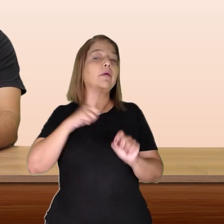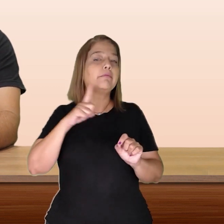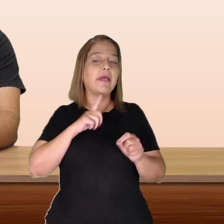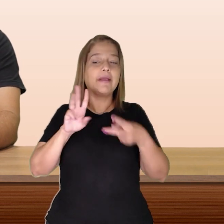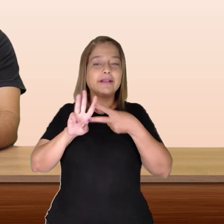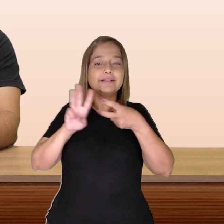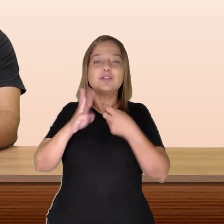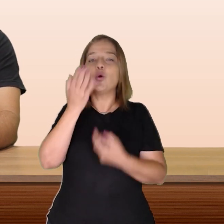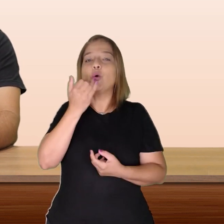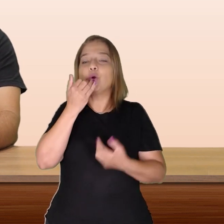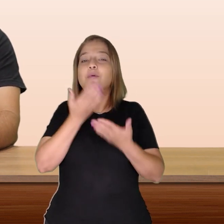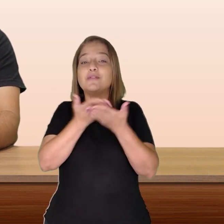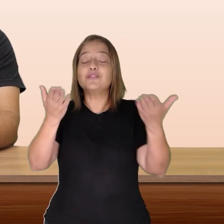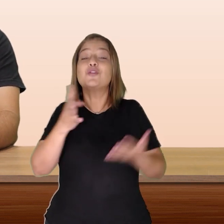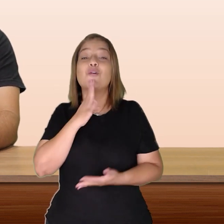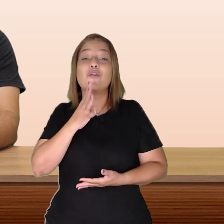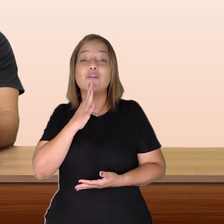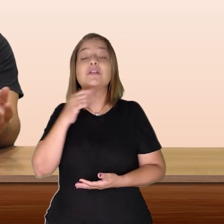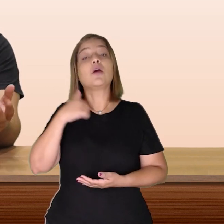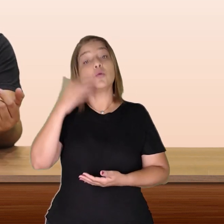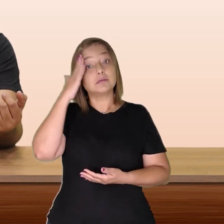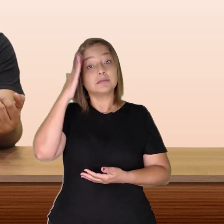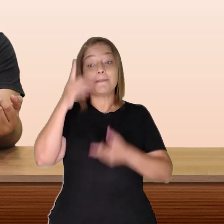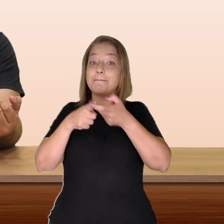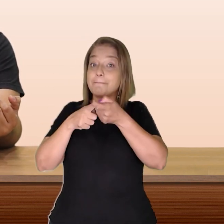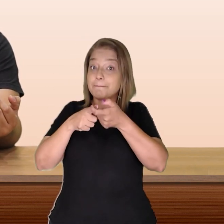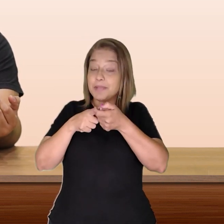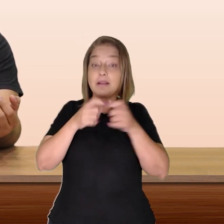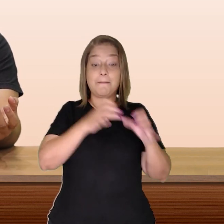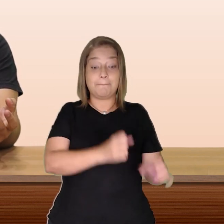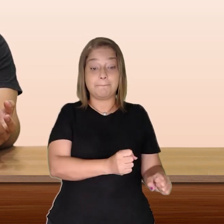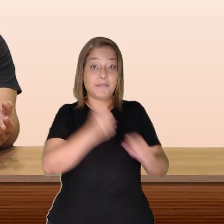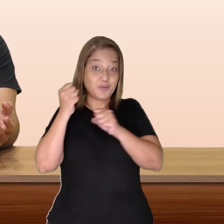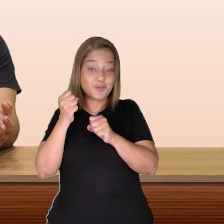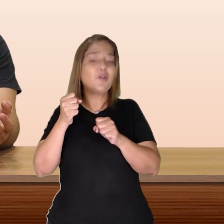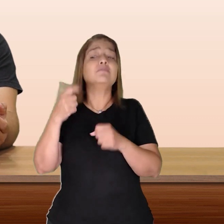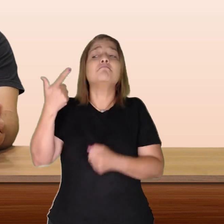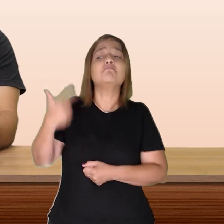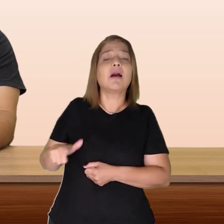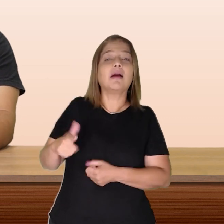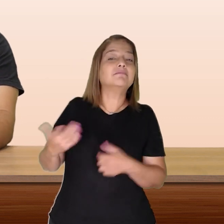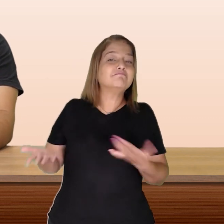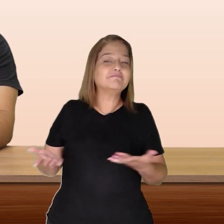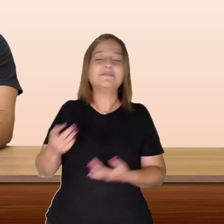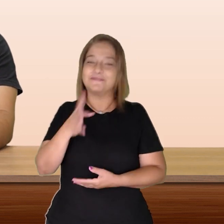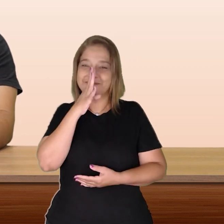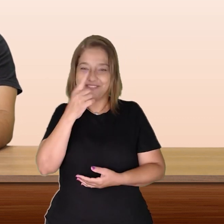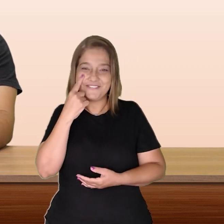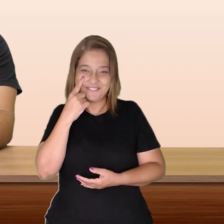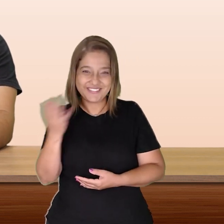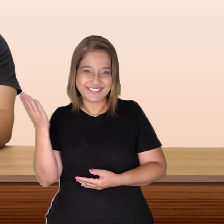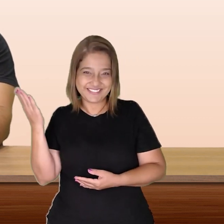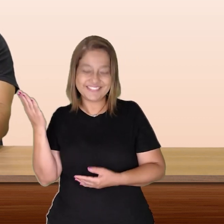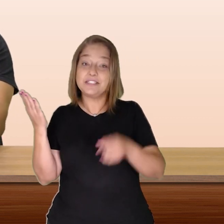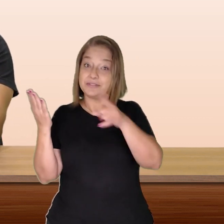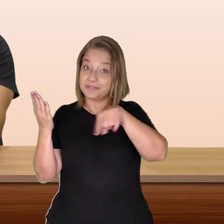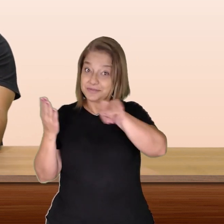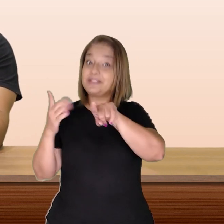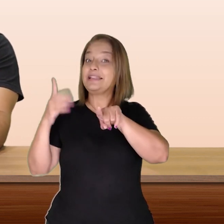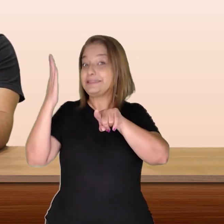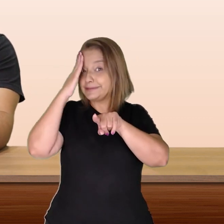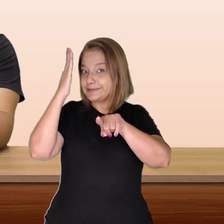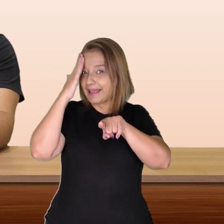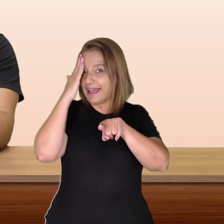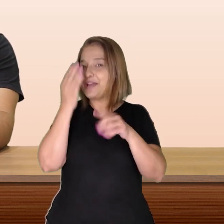alimentos são de origem indígena? Quais vocês conhecem? Eu sei do milho, da mandioca e o que mais? Vamos ver se o